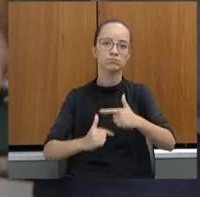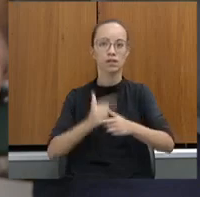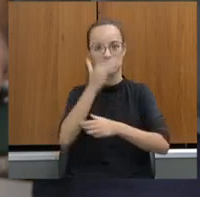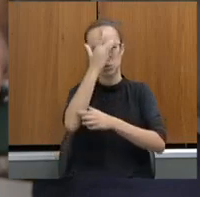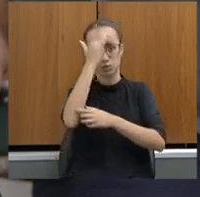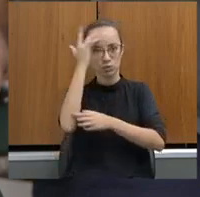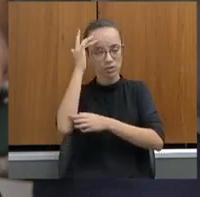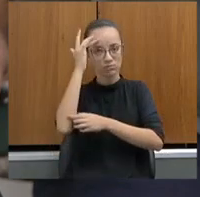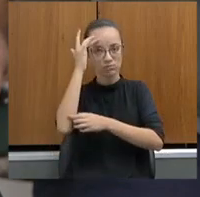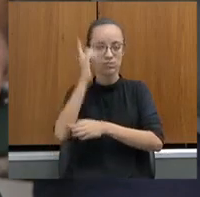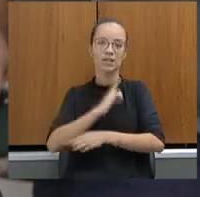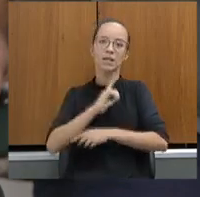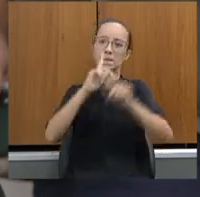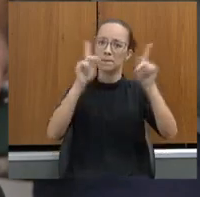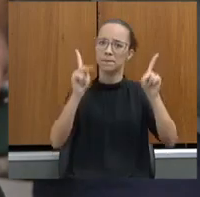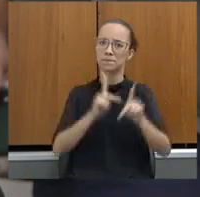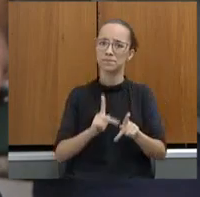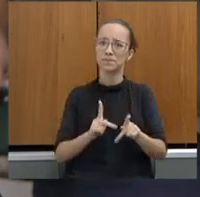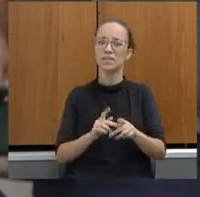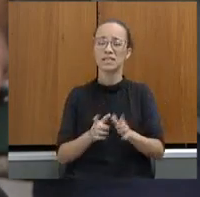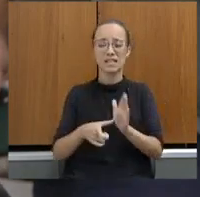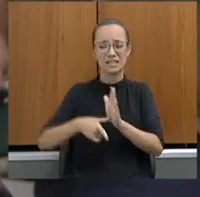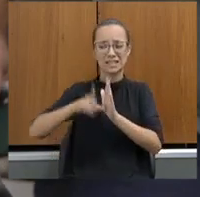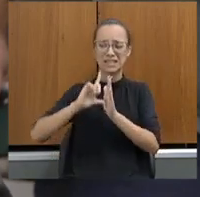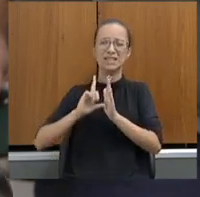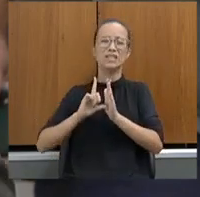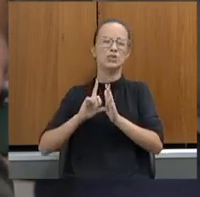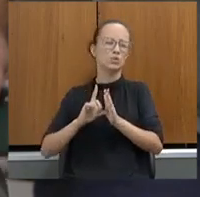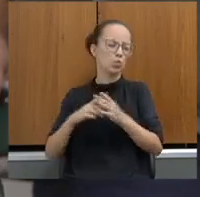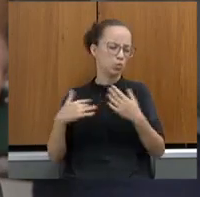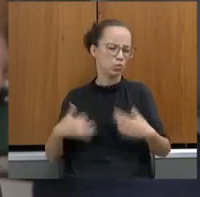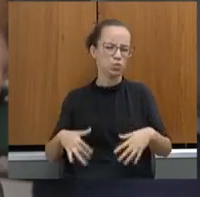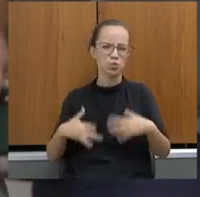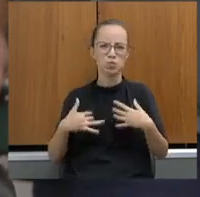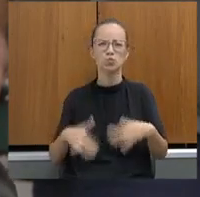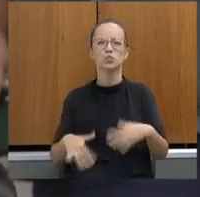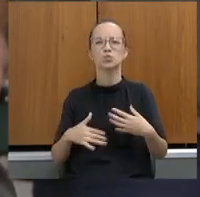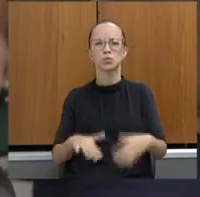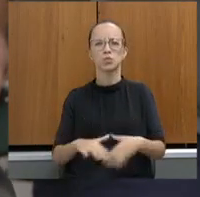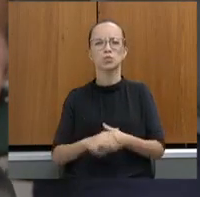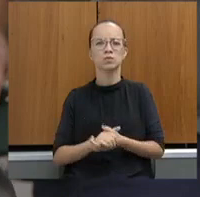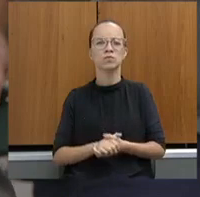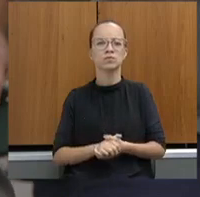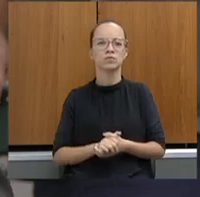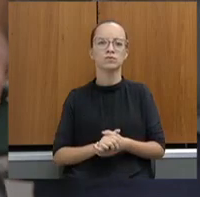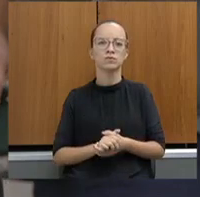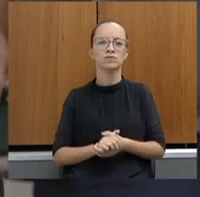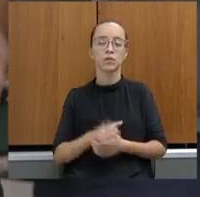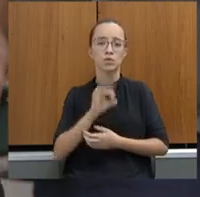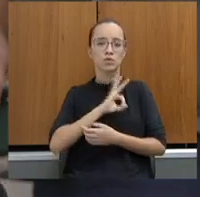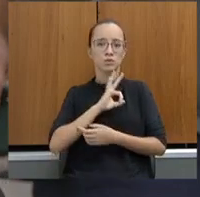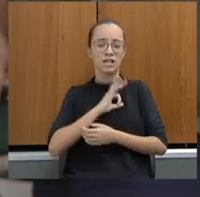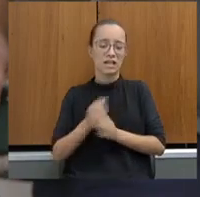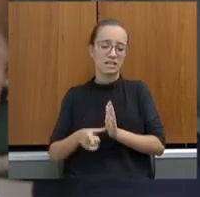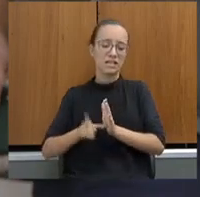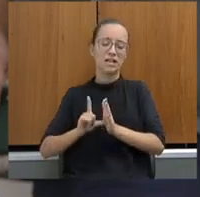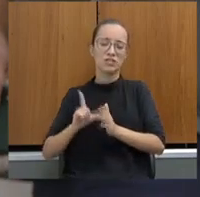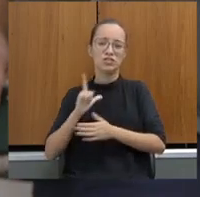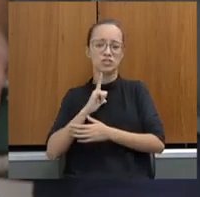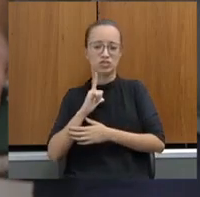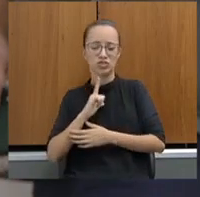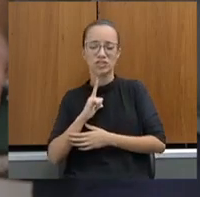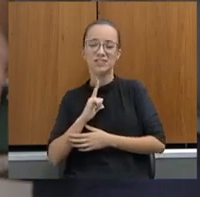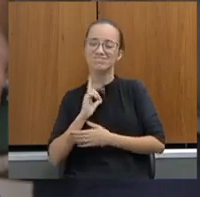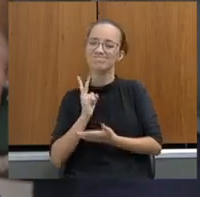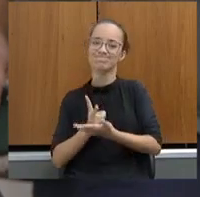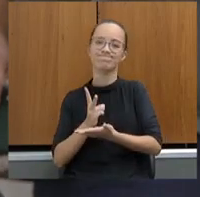sua missão. Era outro grande incômodo que os policiais penais e sócios educativos